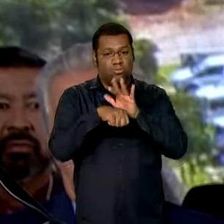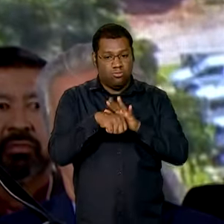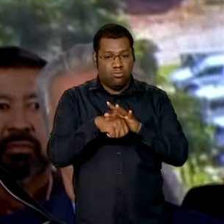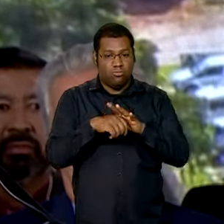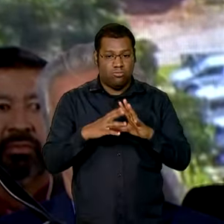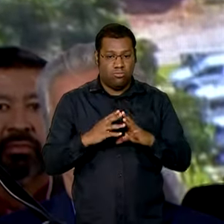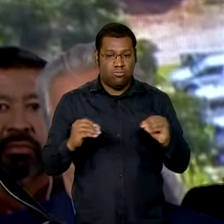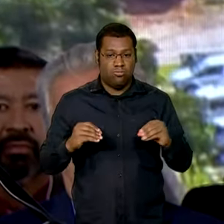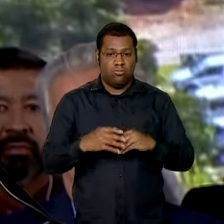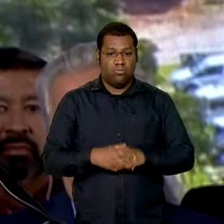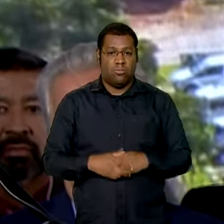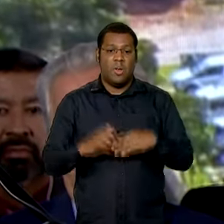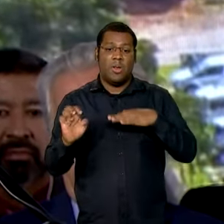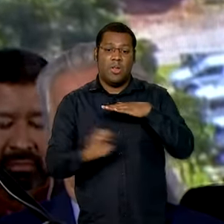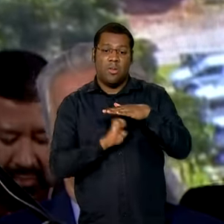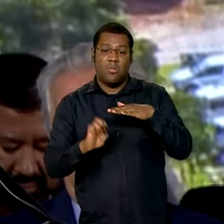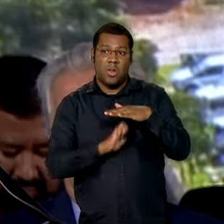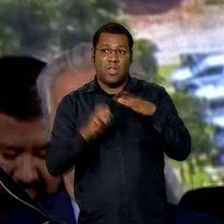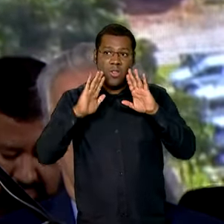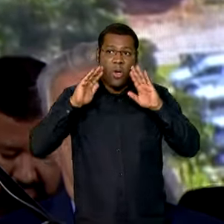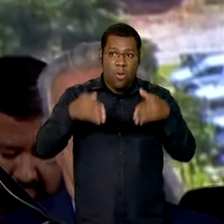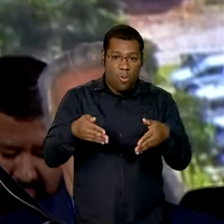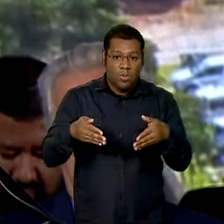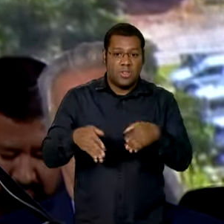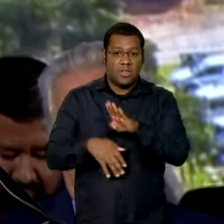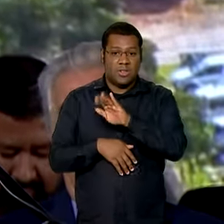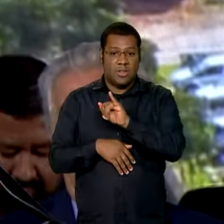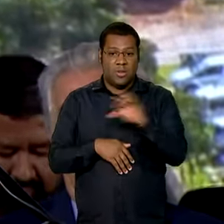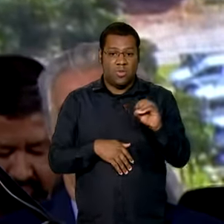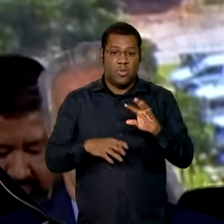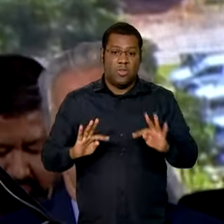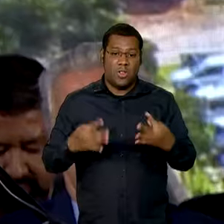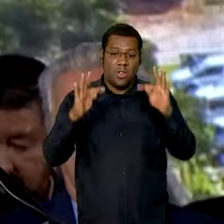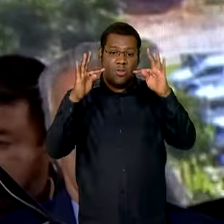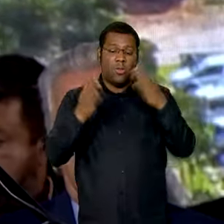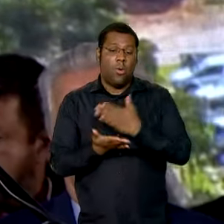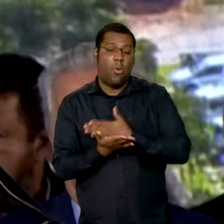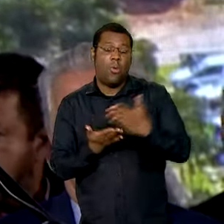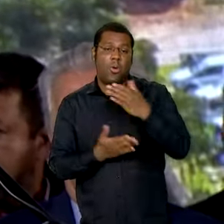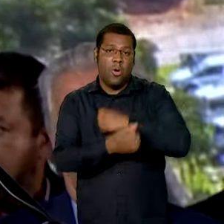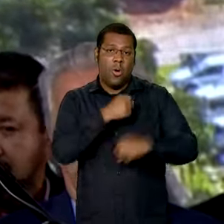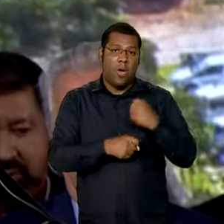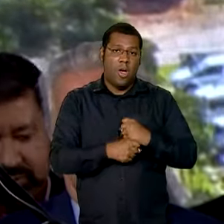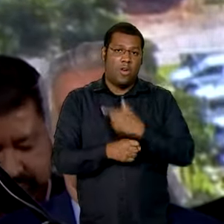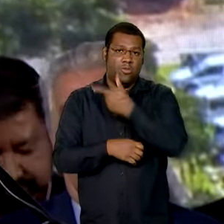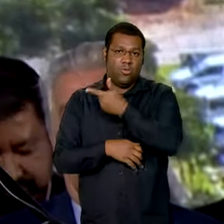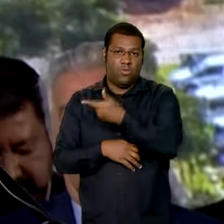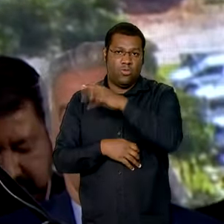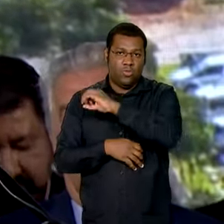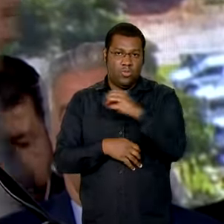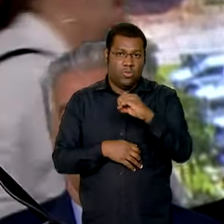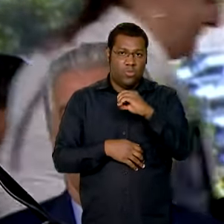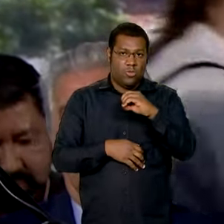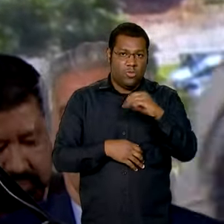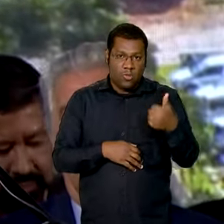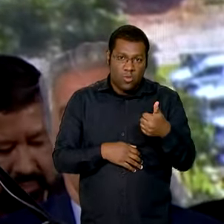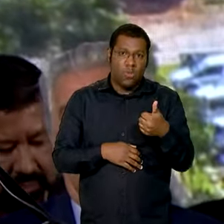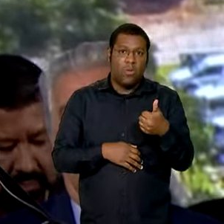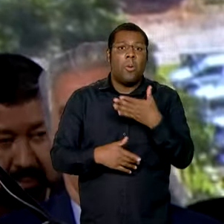à biotecnologia, nasceu em 2001, com o propósito de desenvolver, produzir e comercializar